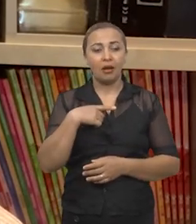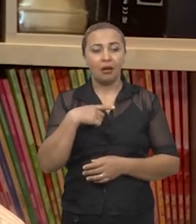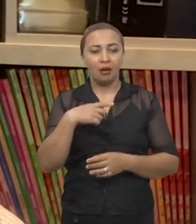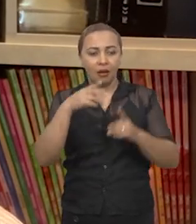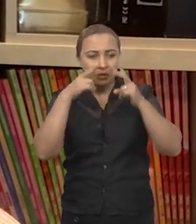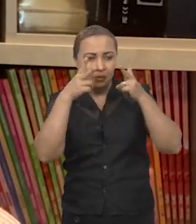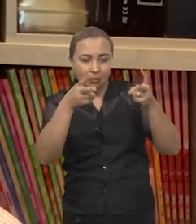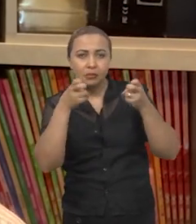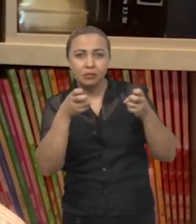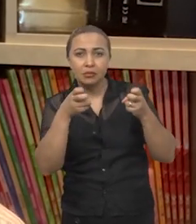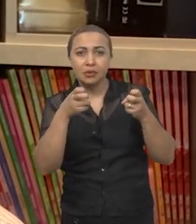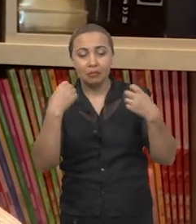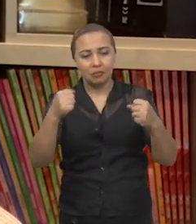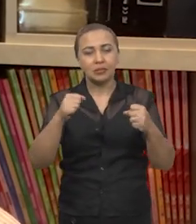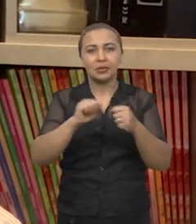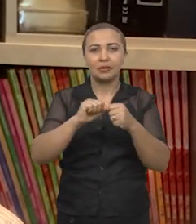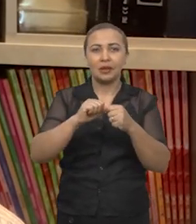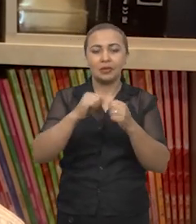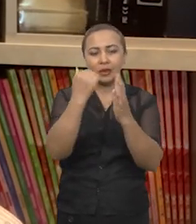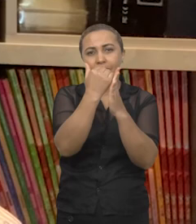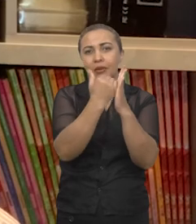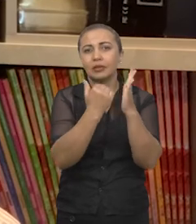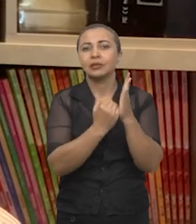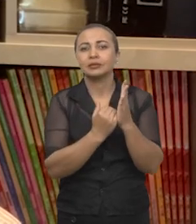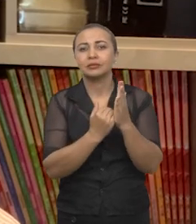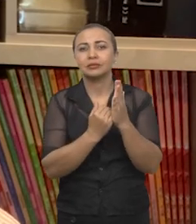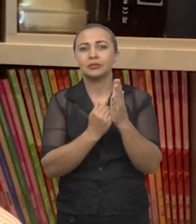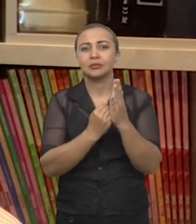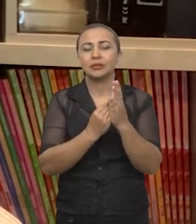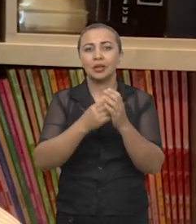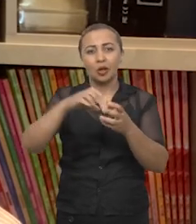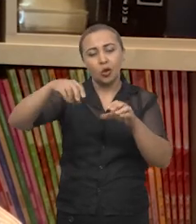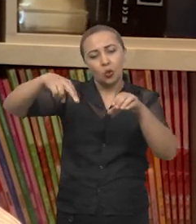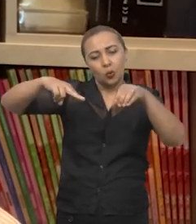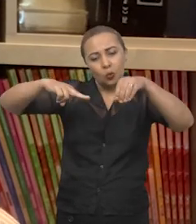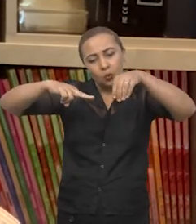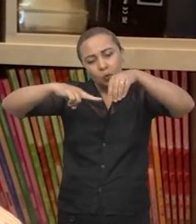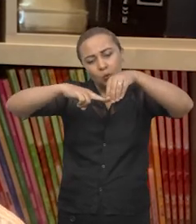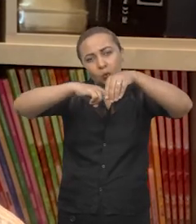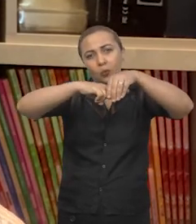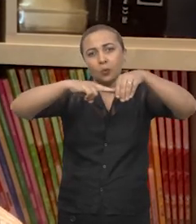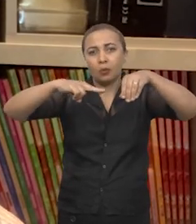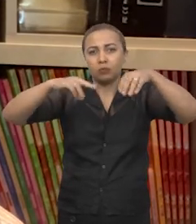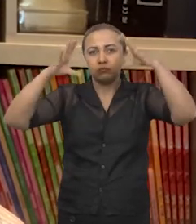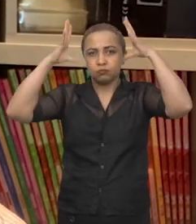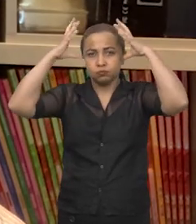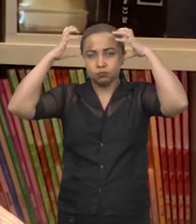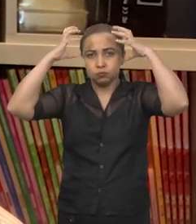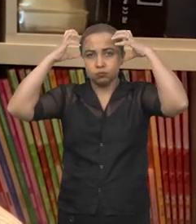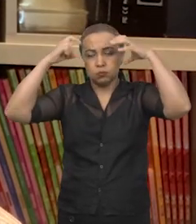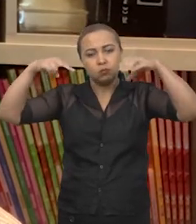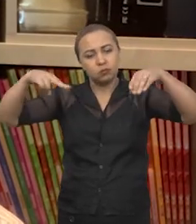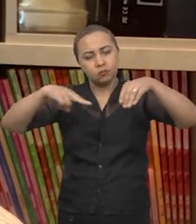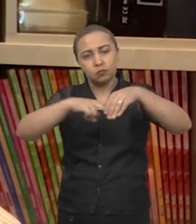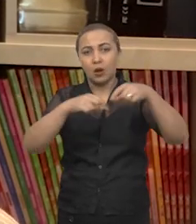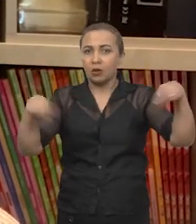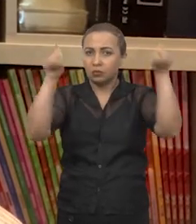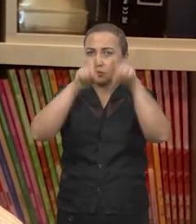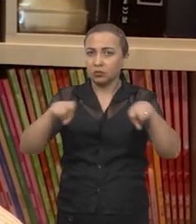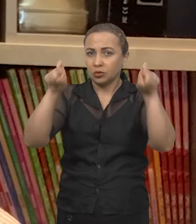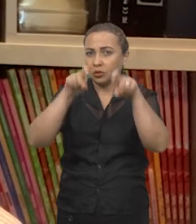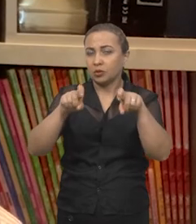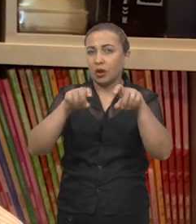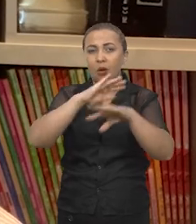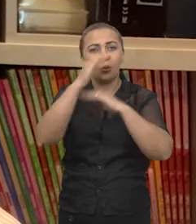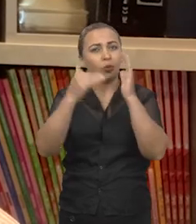é necessária a realização de um exame de tomografia computadorizada. esse exame ele é feito em todos os